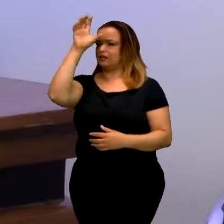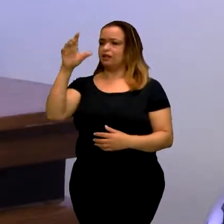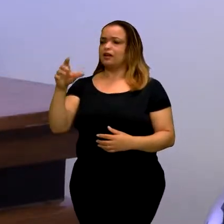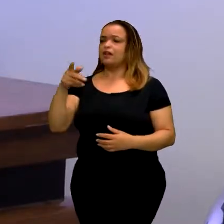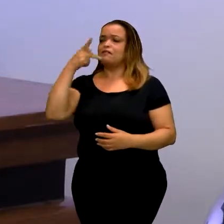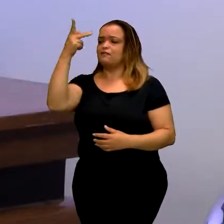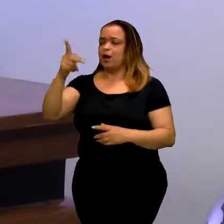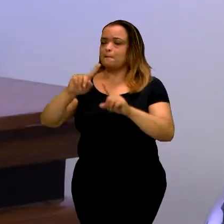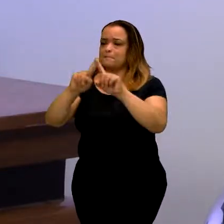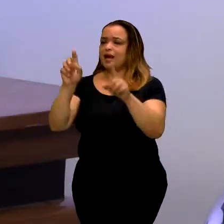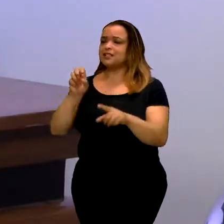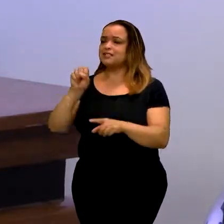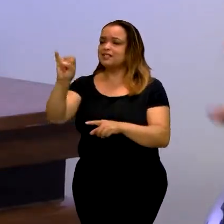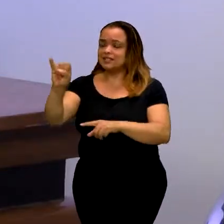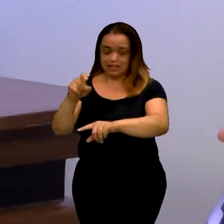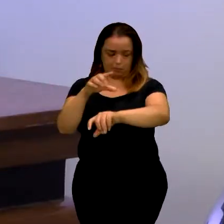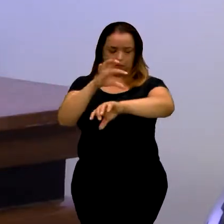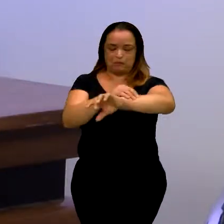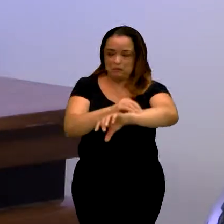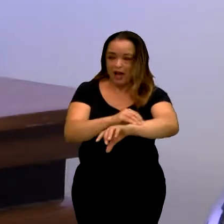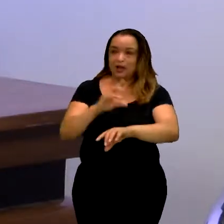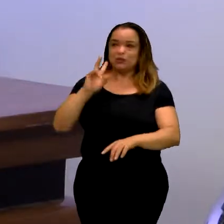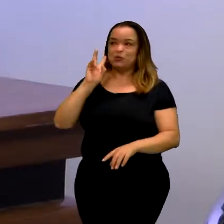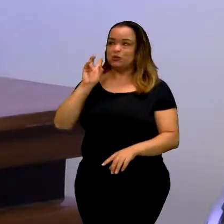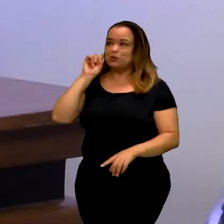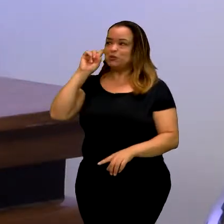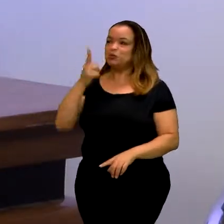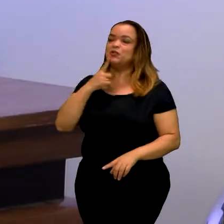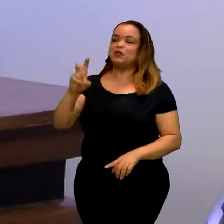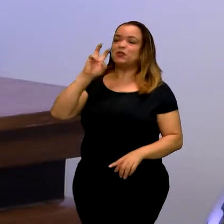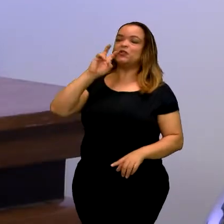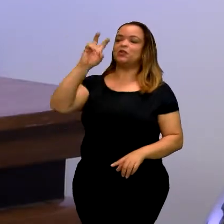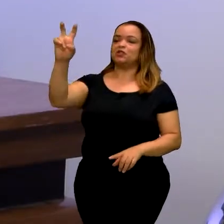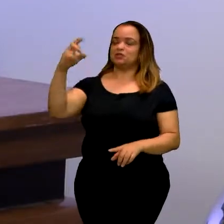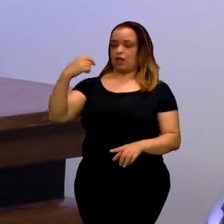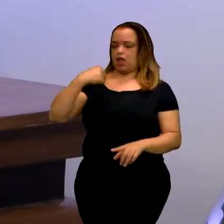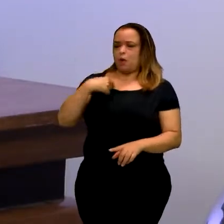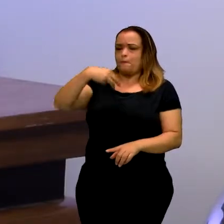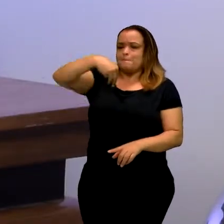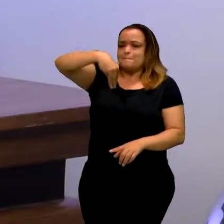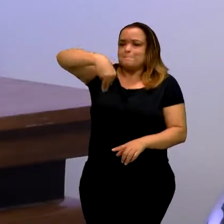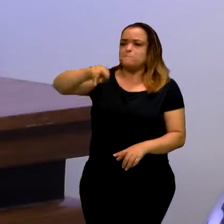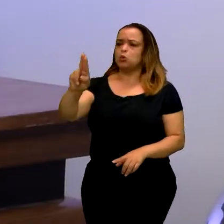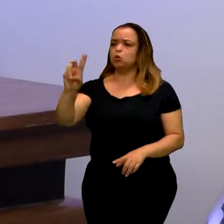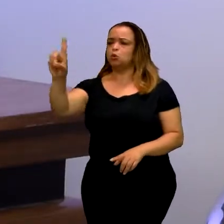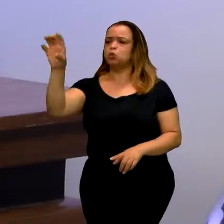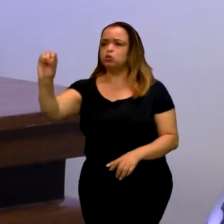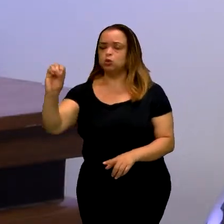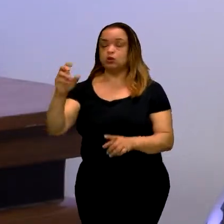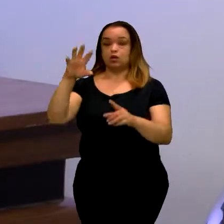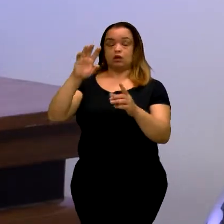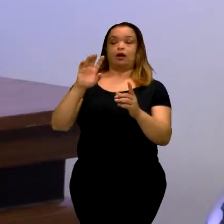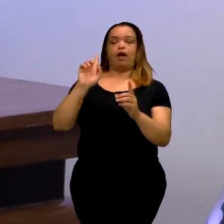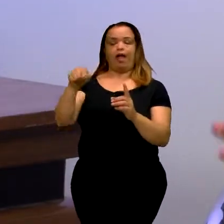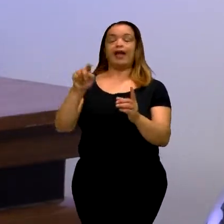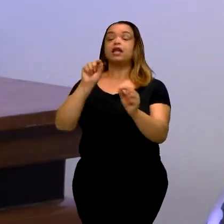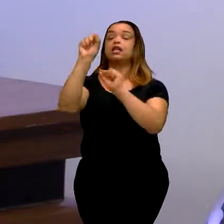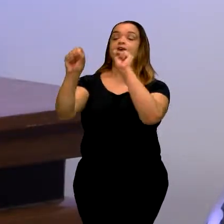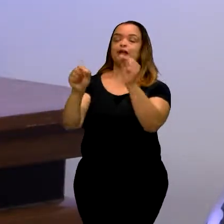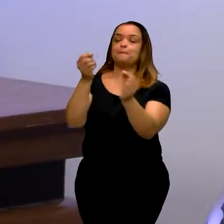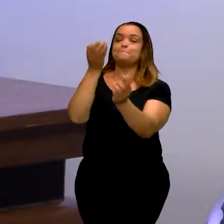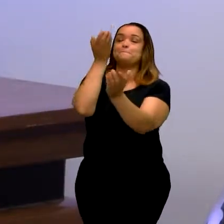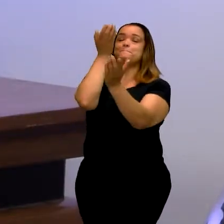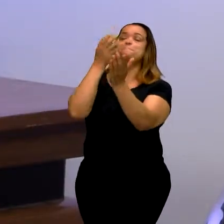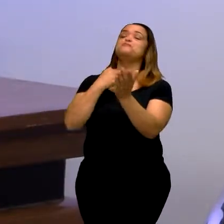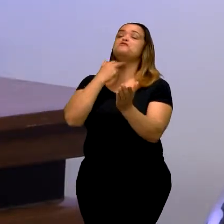voz, se você apertar, ele grita. Ele tem voz. Então, não somos mudo. Mudo é aquele que perdeu a voz. O